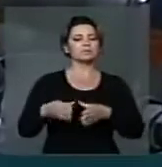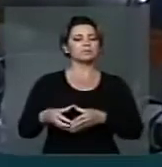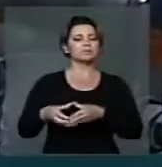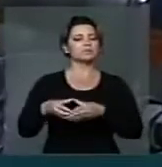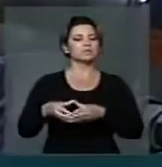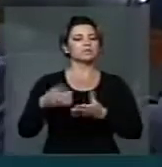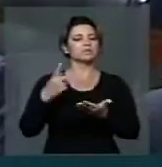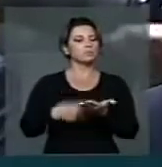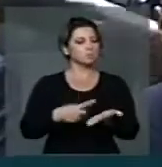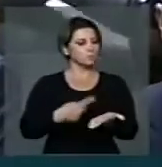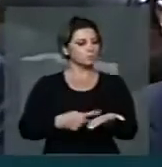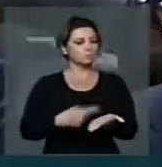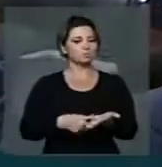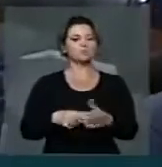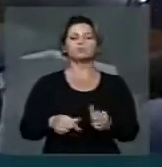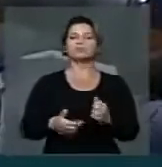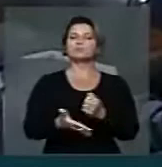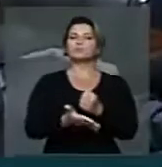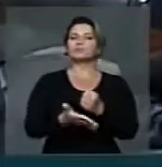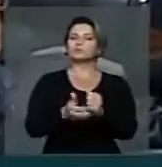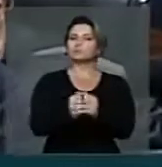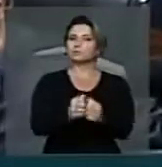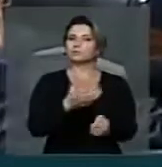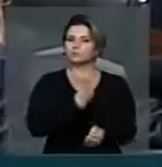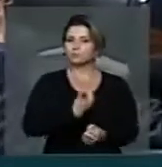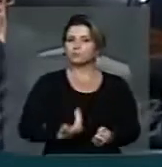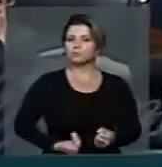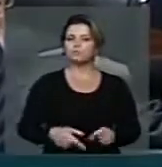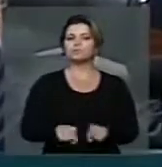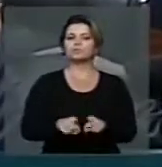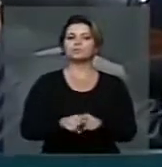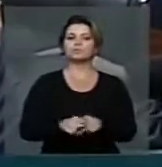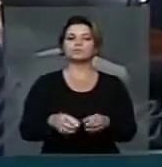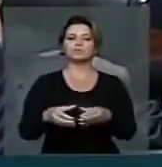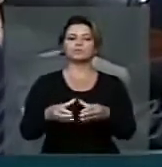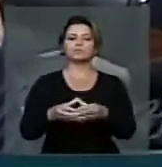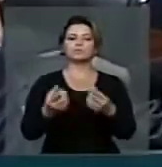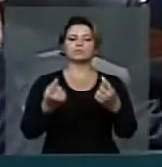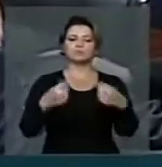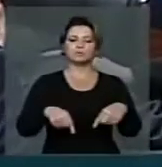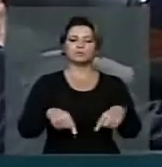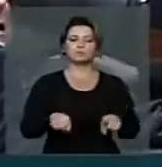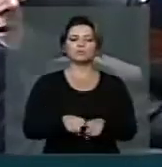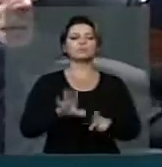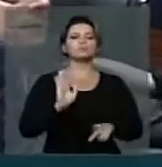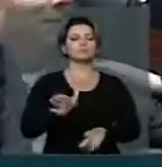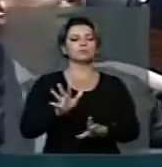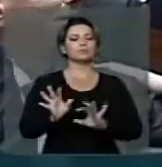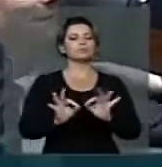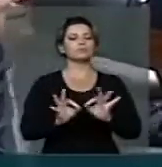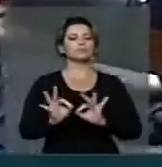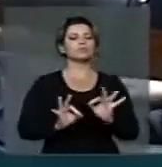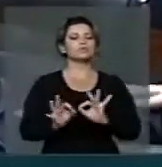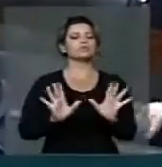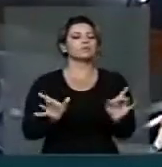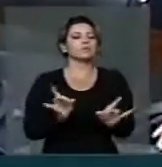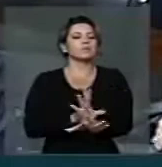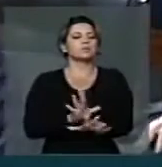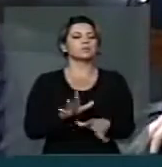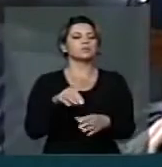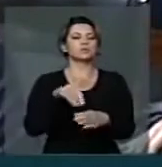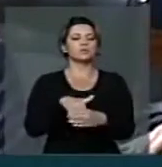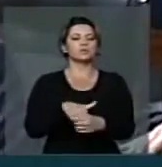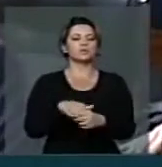que foi acordado tanto com a base como com a oposição, portanto, estamos preparados para votar uma medida